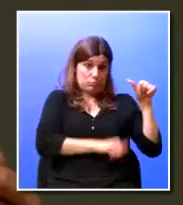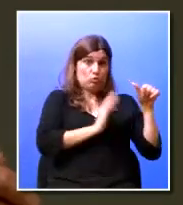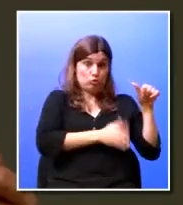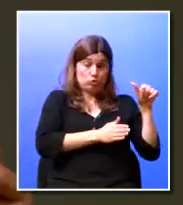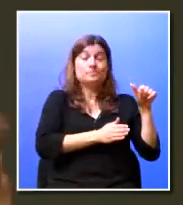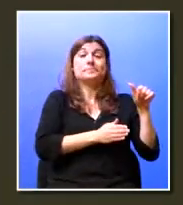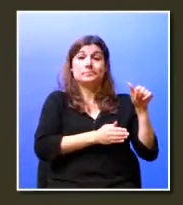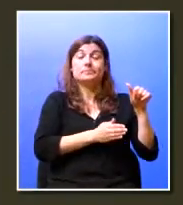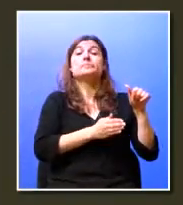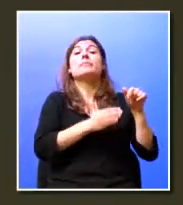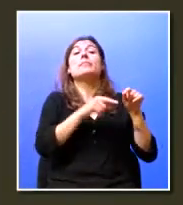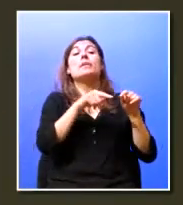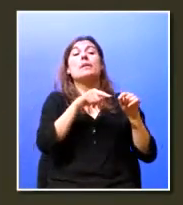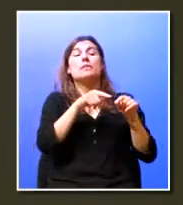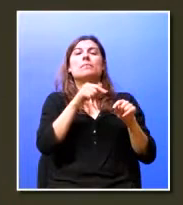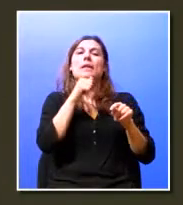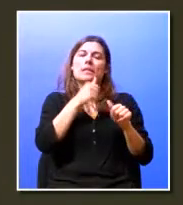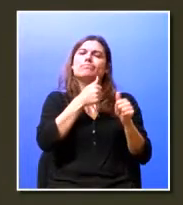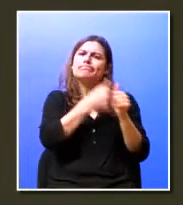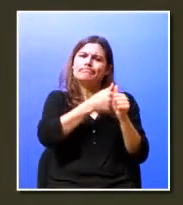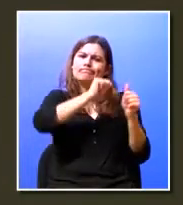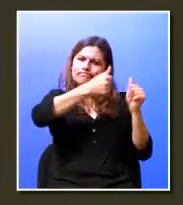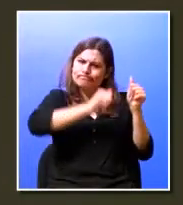são reguladas,